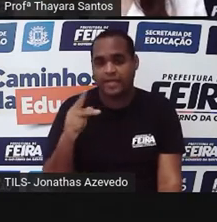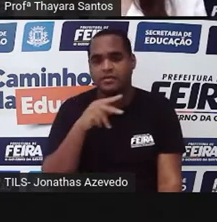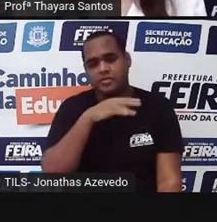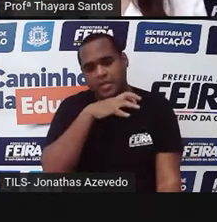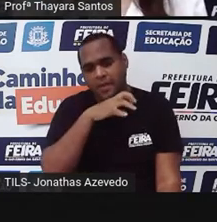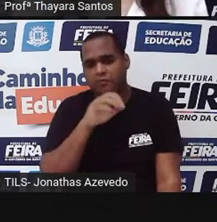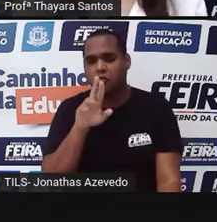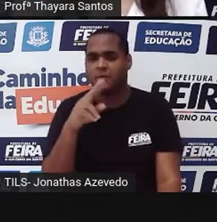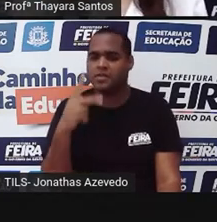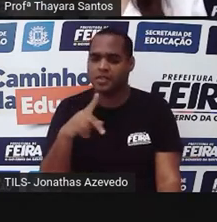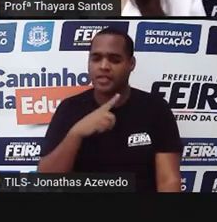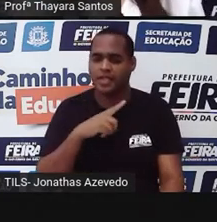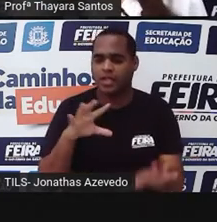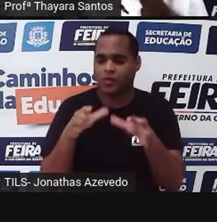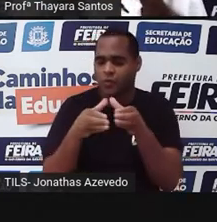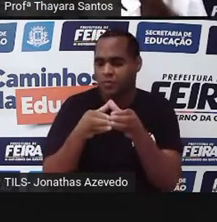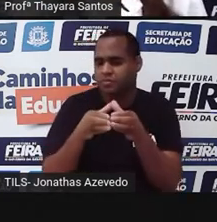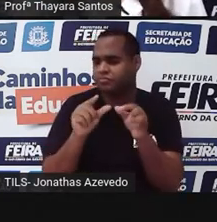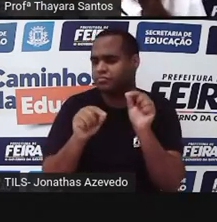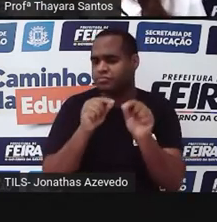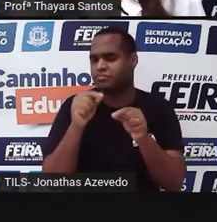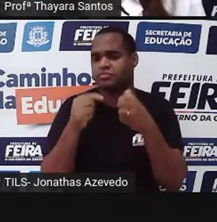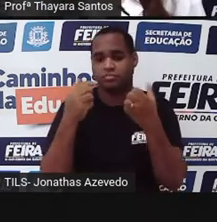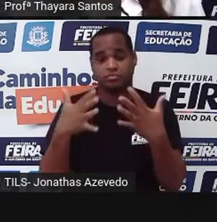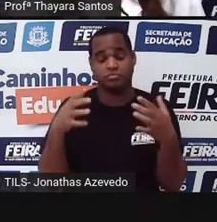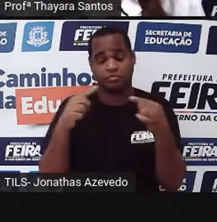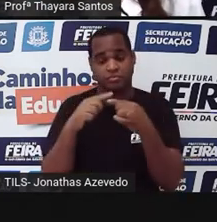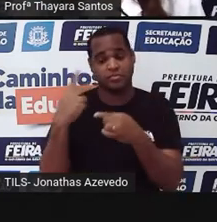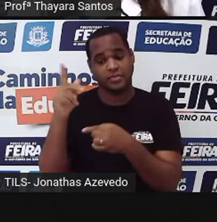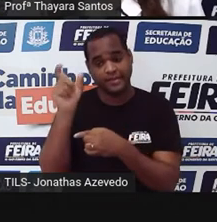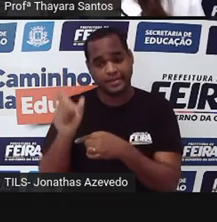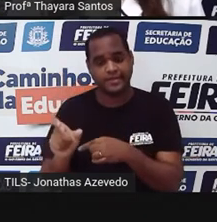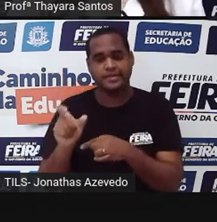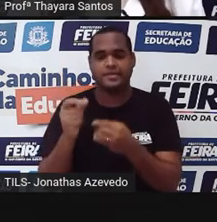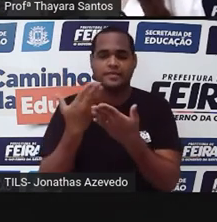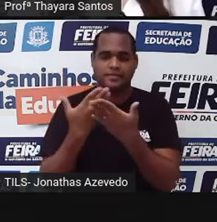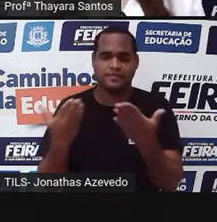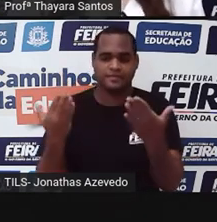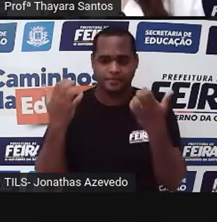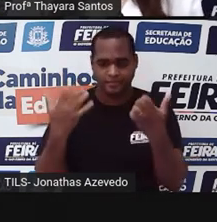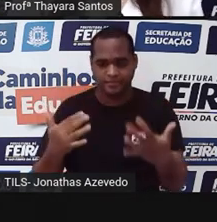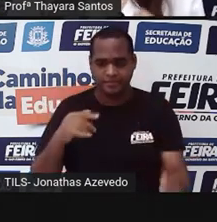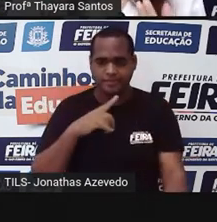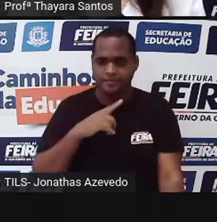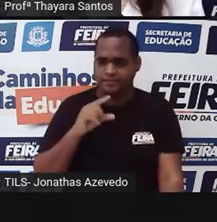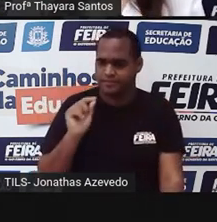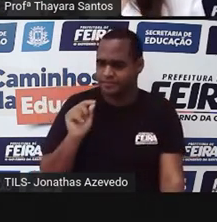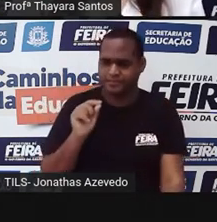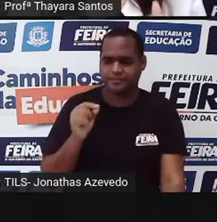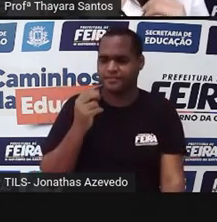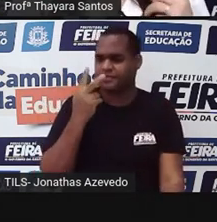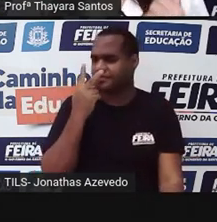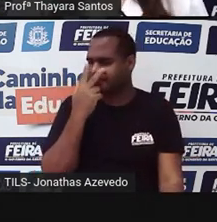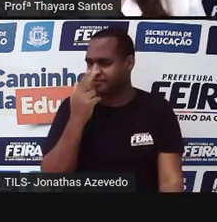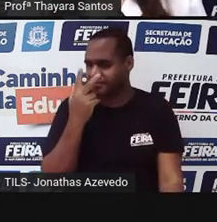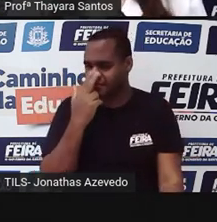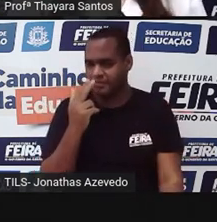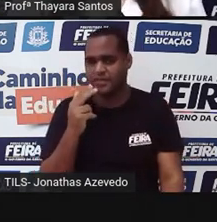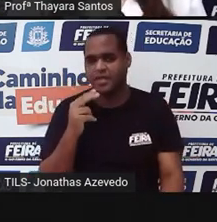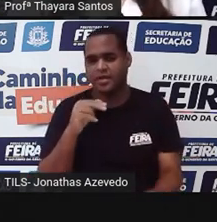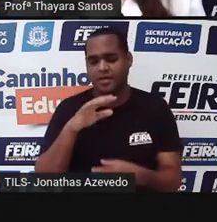nome nesse grupo. É baseado em uma característica deles, que é apresentar cerdas. É como se fossem pelinhos. Tem